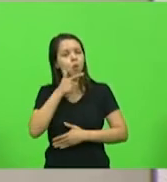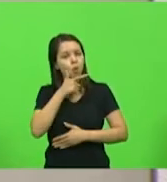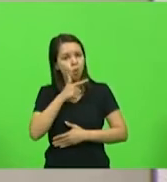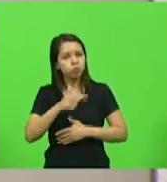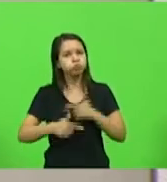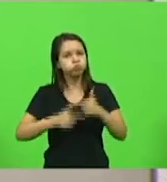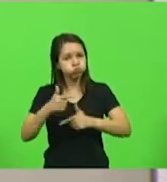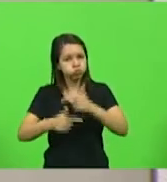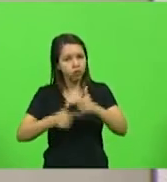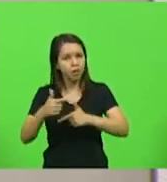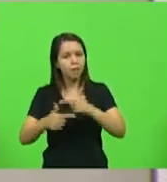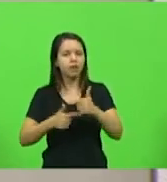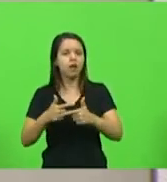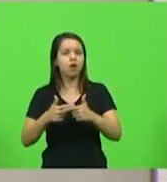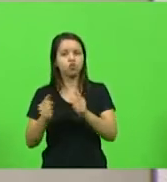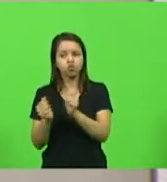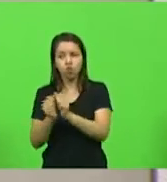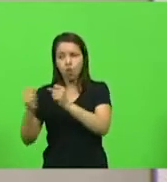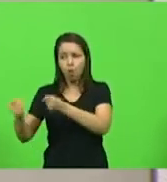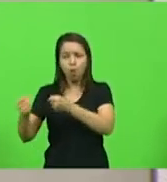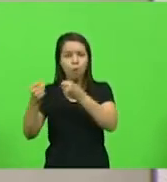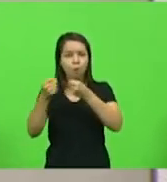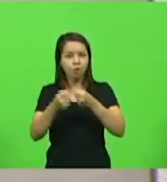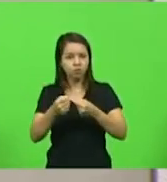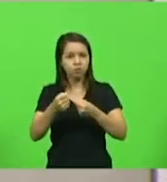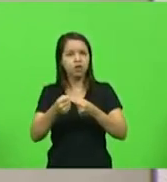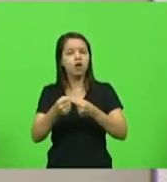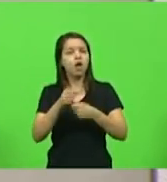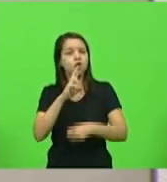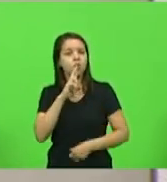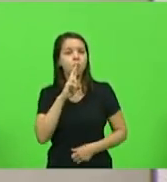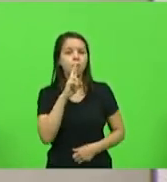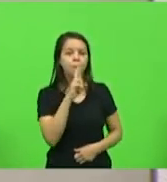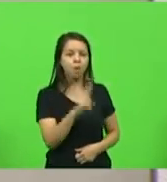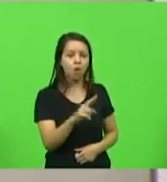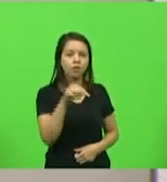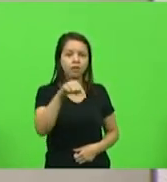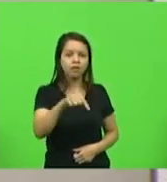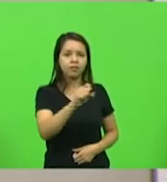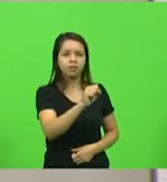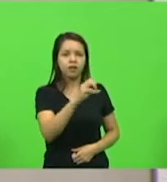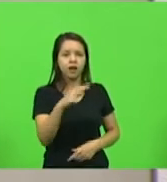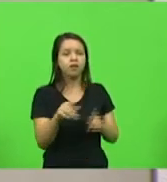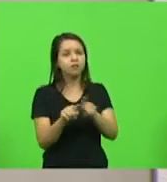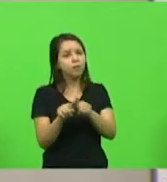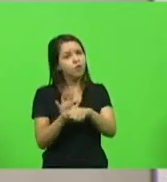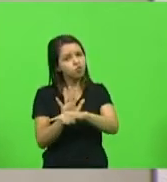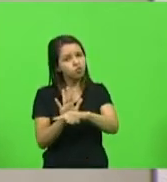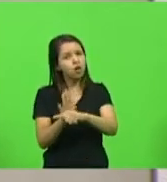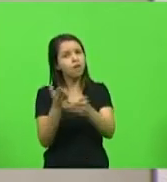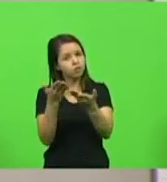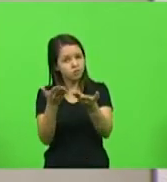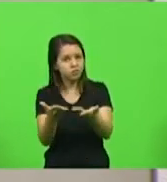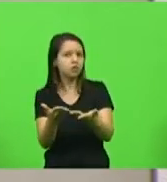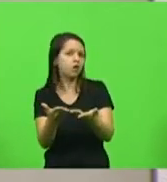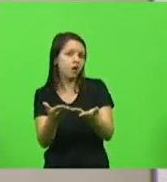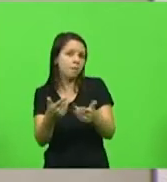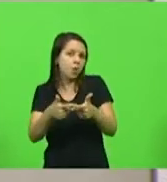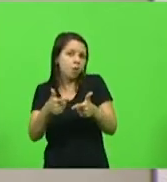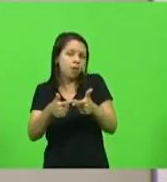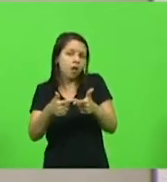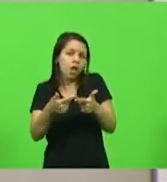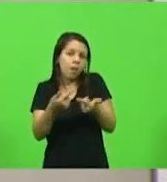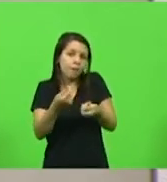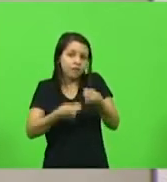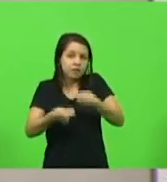intuito de dar a Santa Catarina respostas positivas e de auxiliá-lo também nos momentos de necessidade financeira do estado de